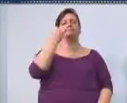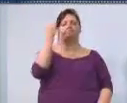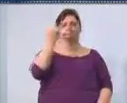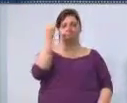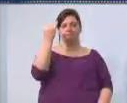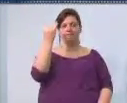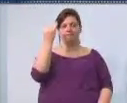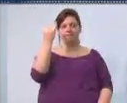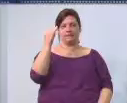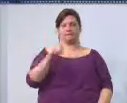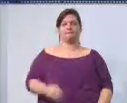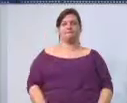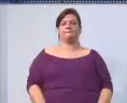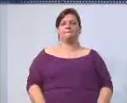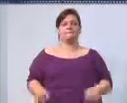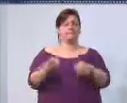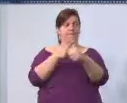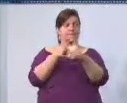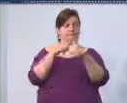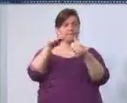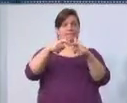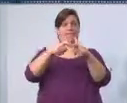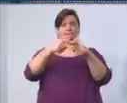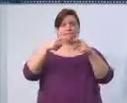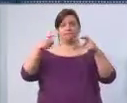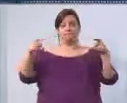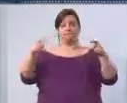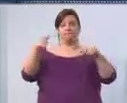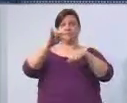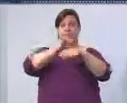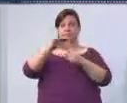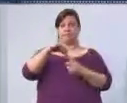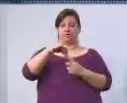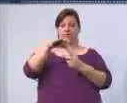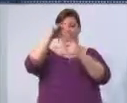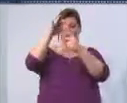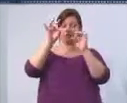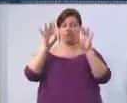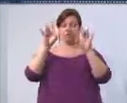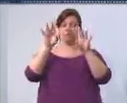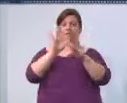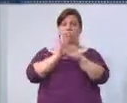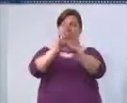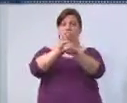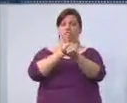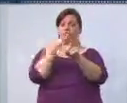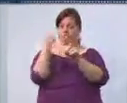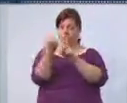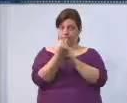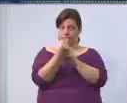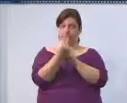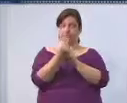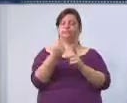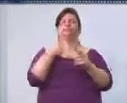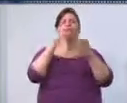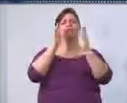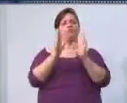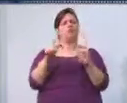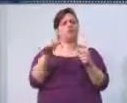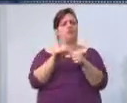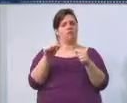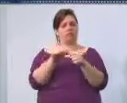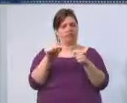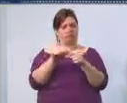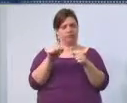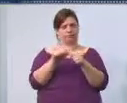Uma delas, a ampliação do Centro de Referências Especializadas em Assistência Social. Nós já o fizemos. Inclusive,